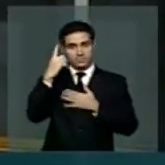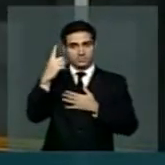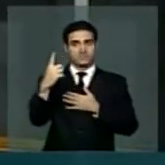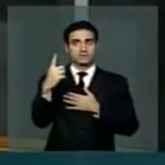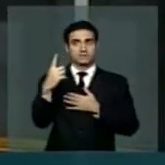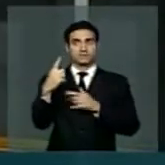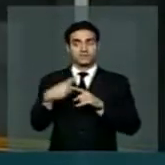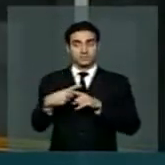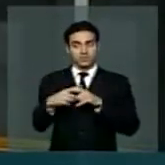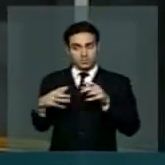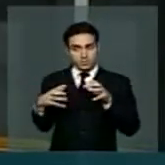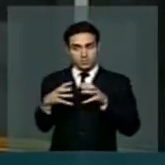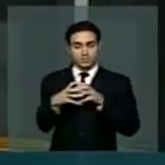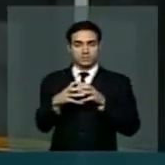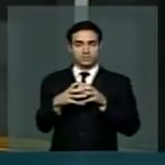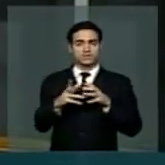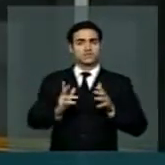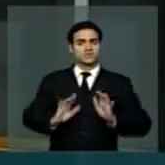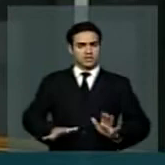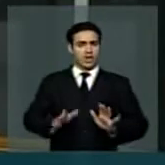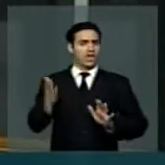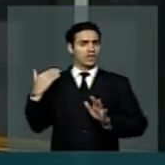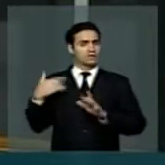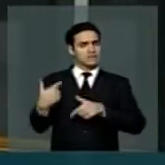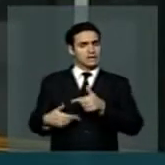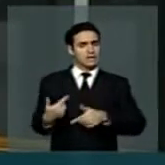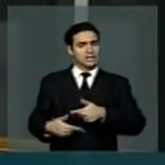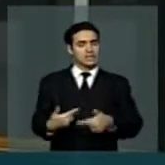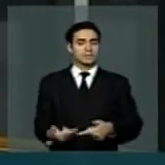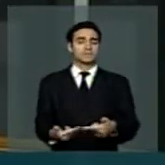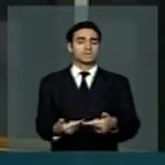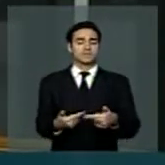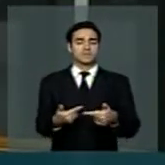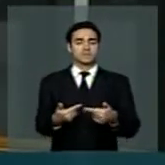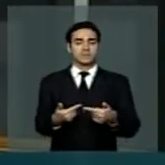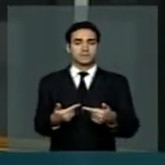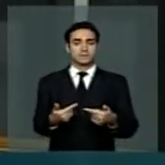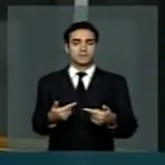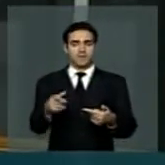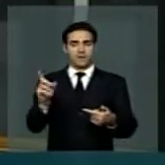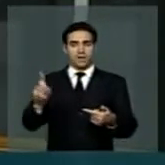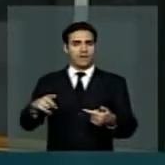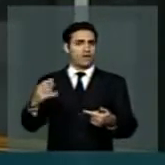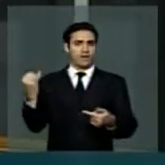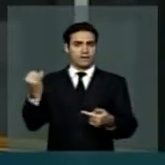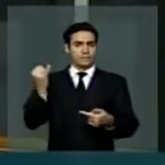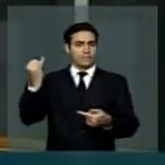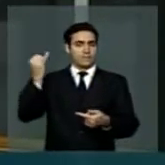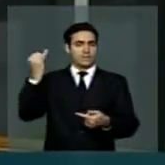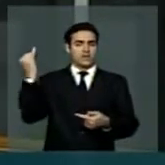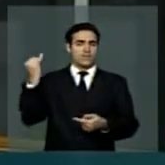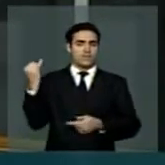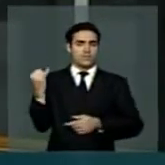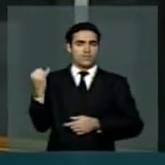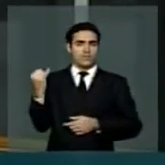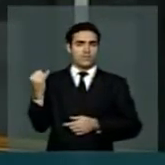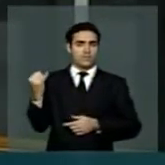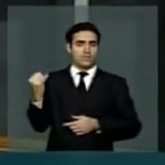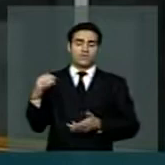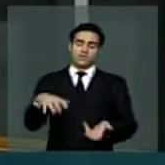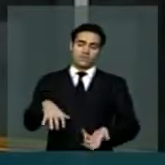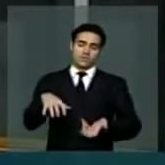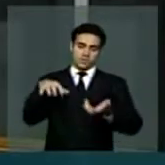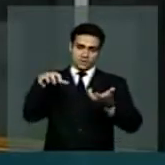através desta frente, já vínhamos trabalhando de que seria fundamental o Congresso Nacional,